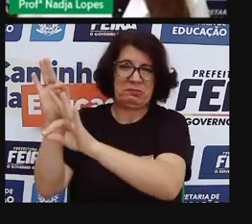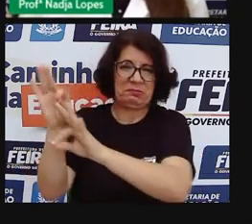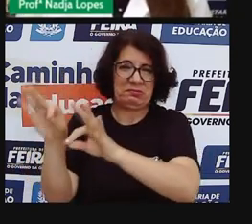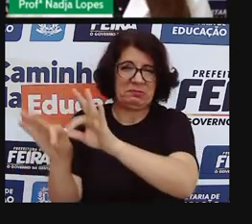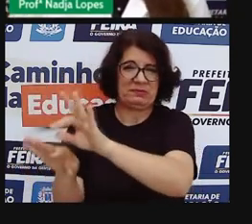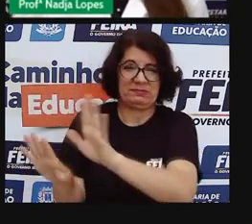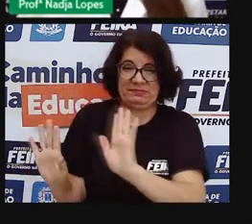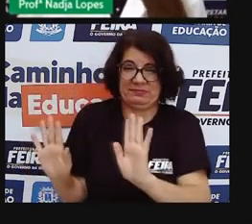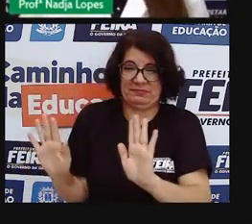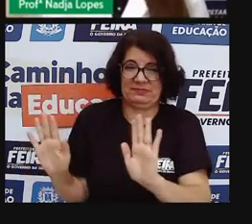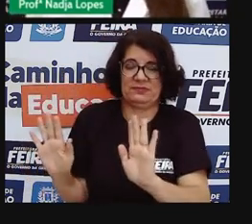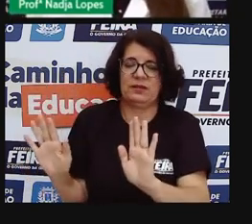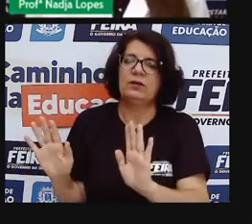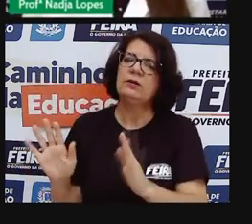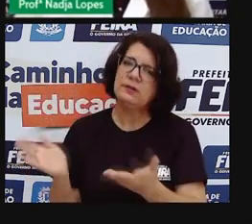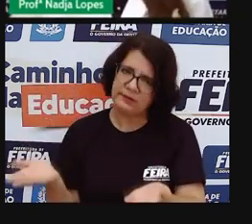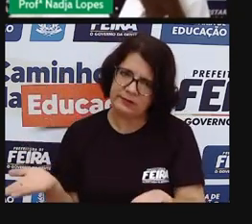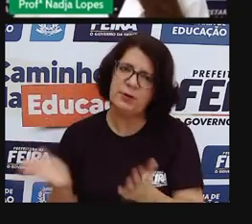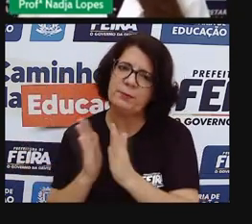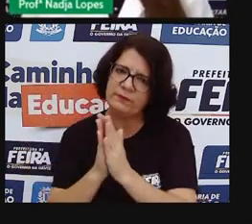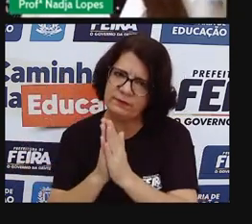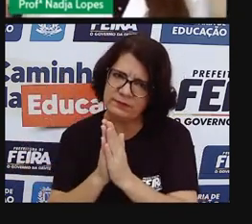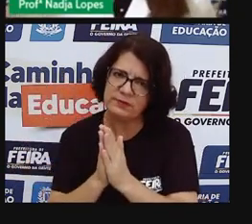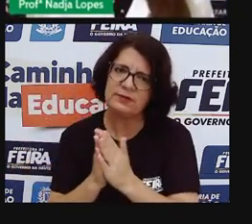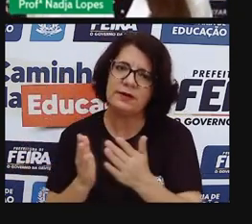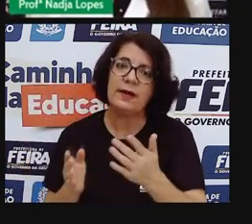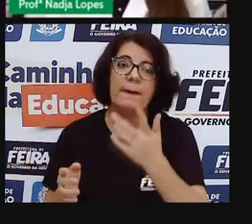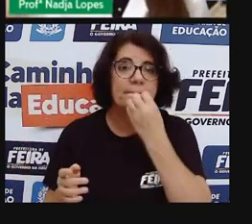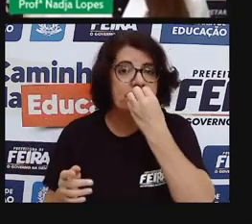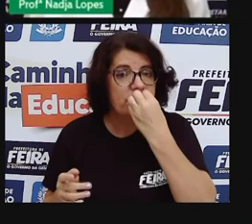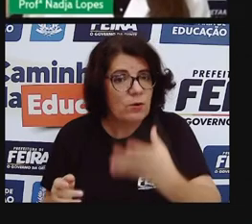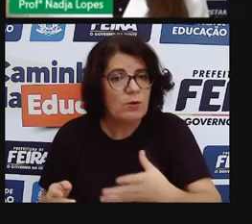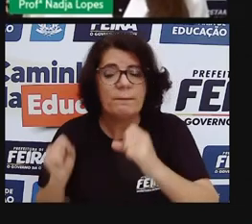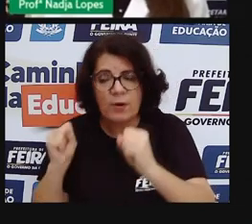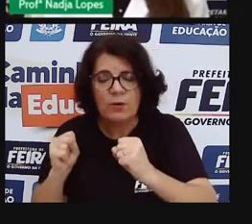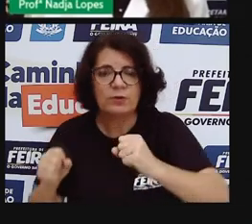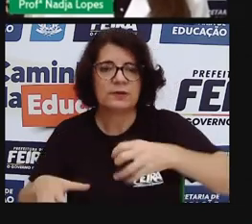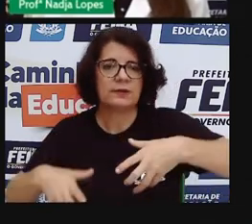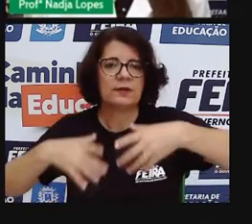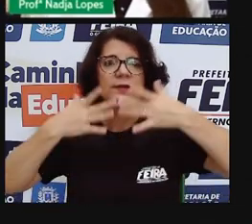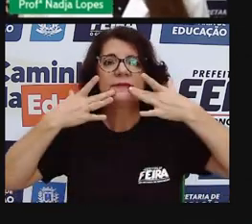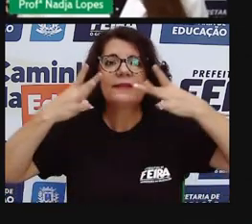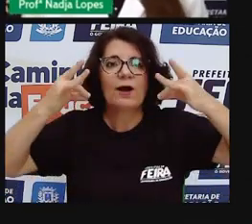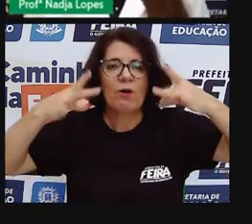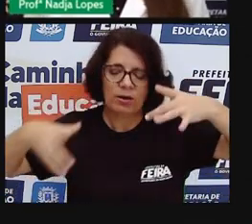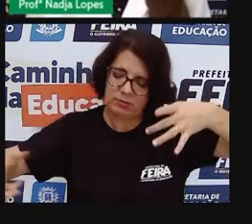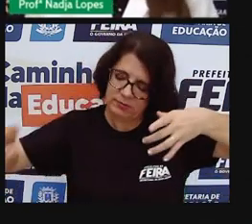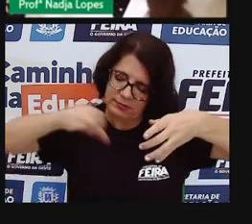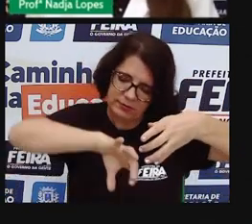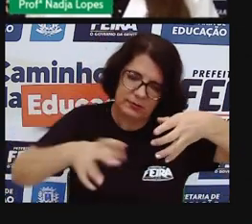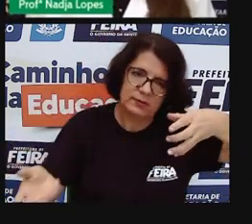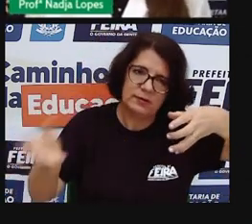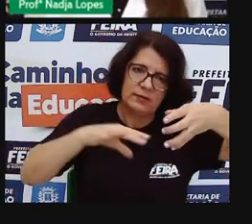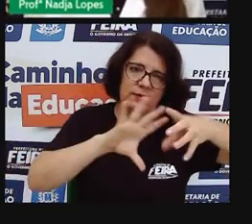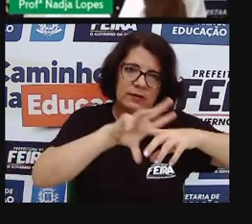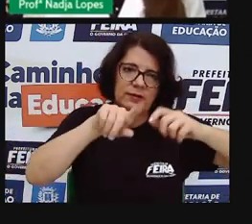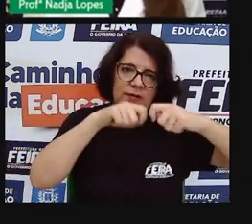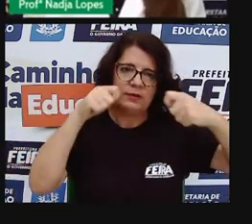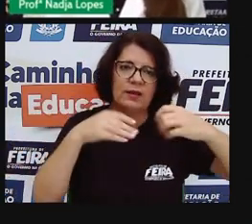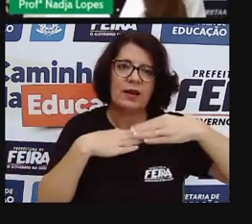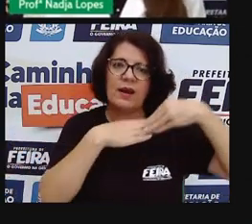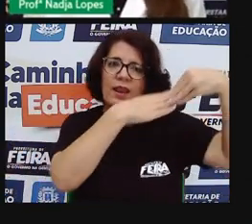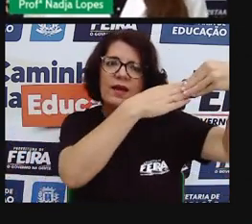vamos manter, né, um local de trabalho, uma sacola que a gente vai colocando o lixinho ali dentro, sem jogar um papel no chão, sem jogar um copo